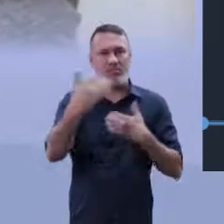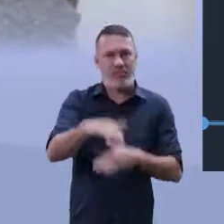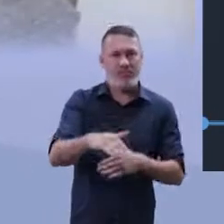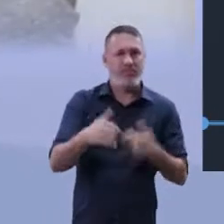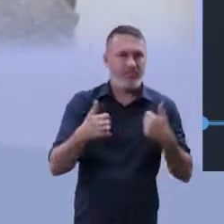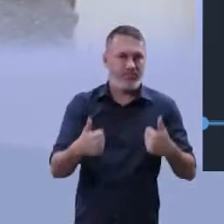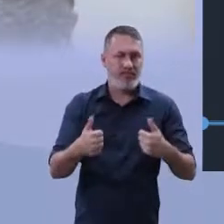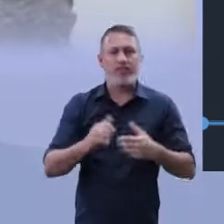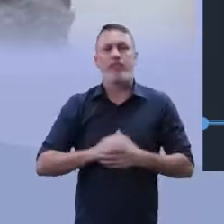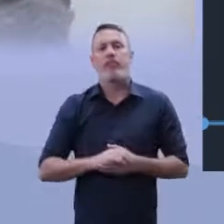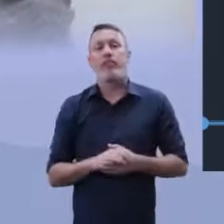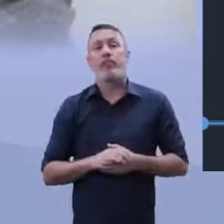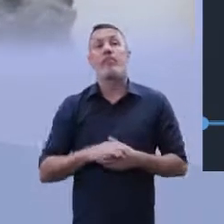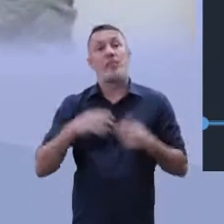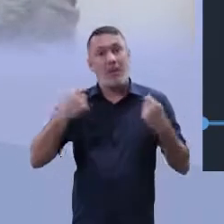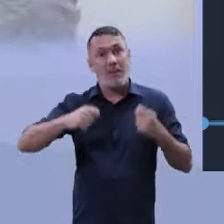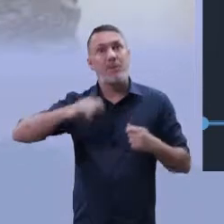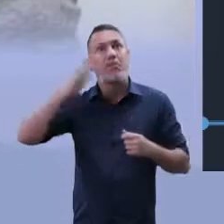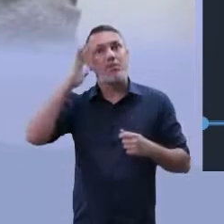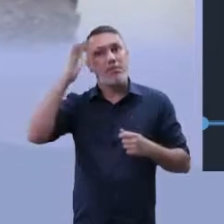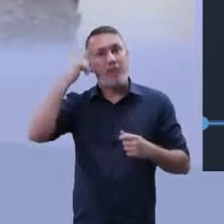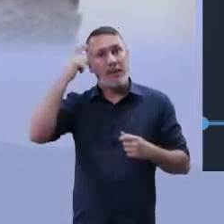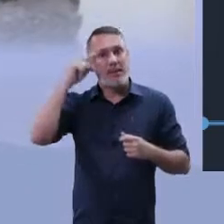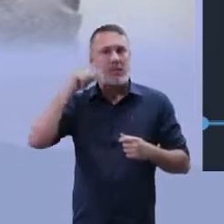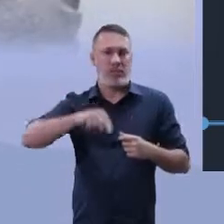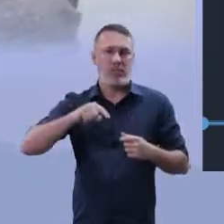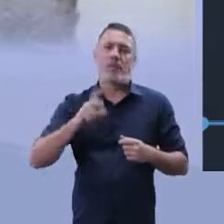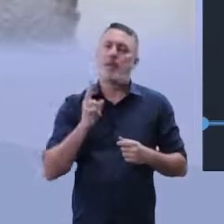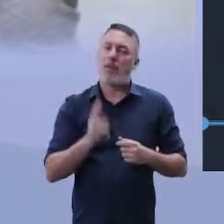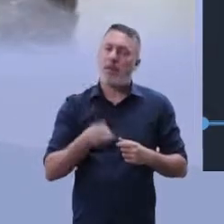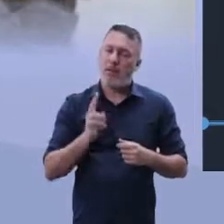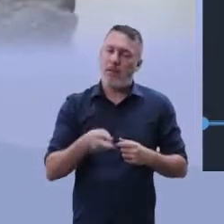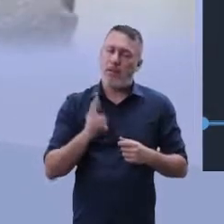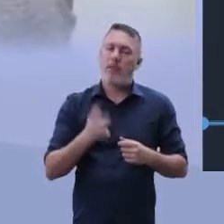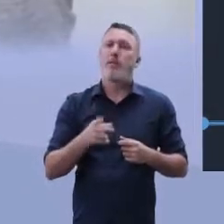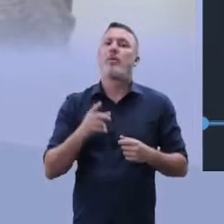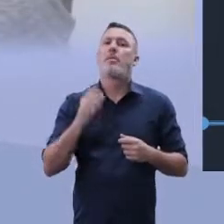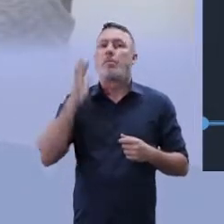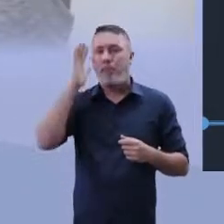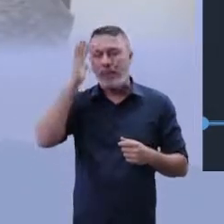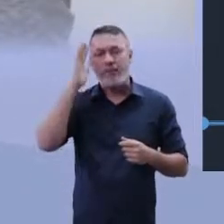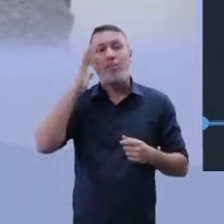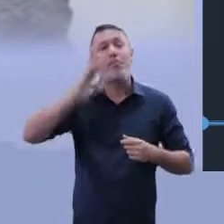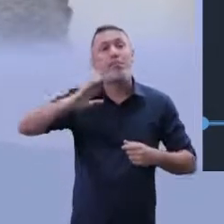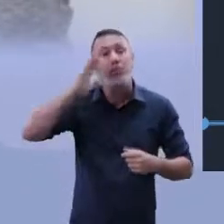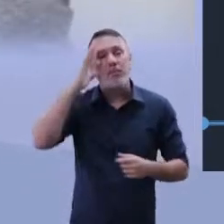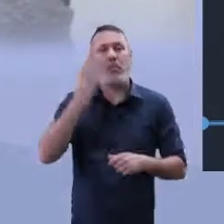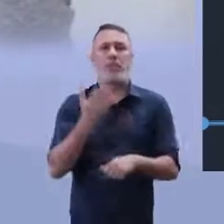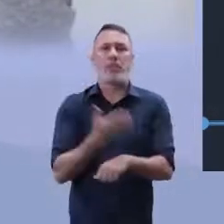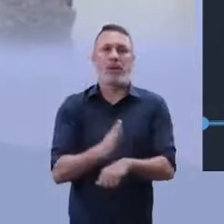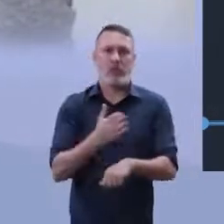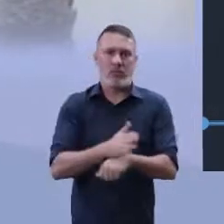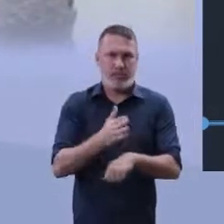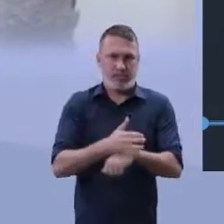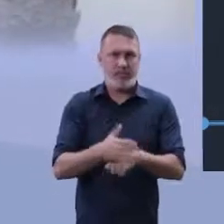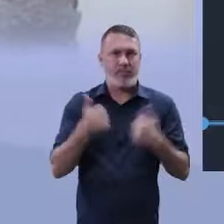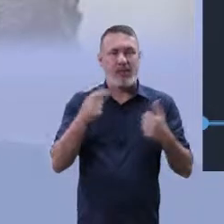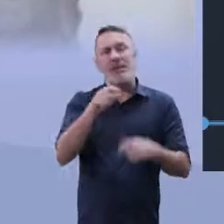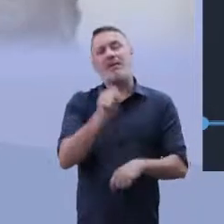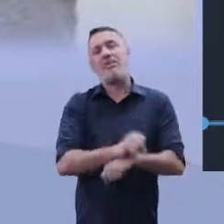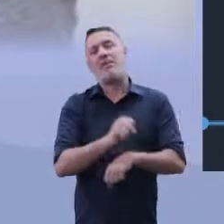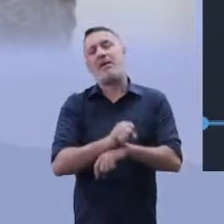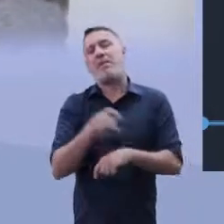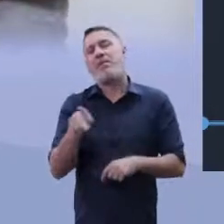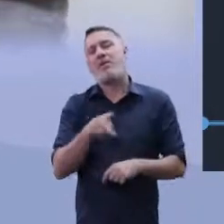ali no Exame Nacional do Ensino Médico. Então, a gente precisa pensar nisso aí. Mas sempre, procure sempre praticar. Ok, meu?